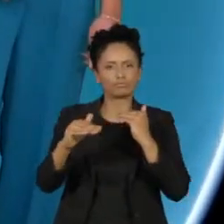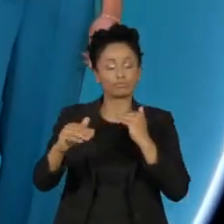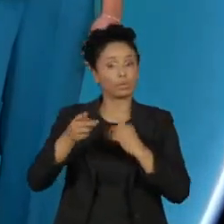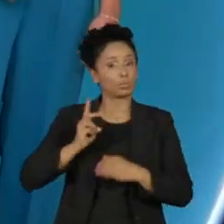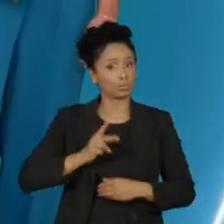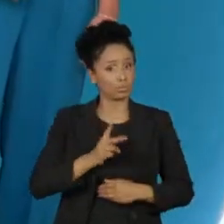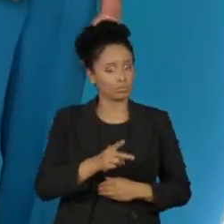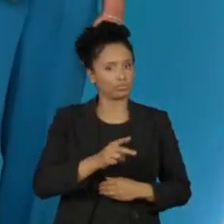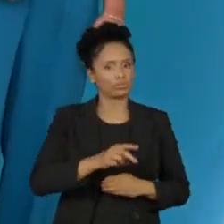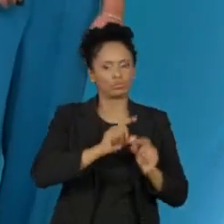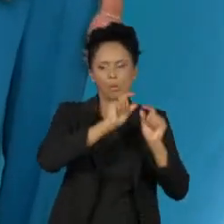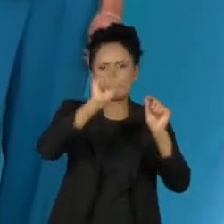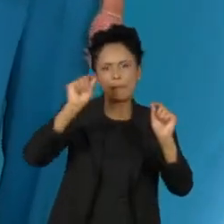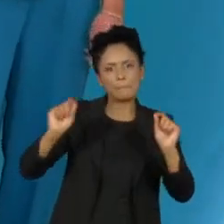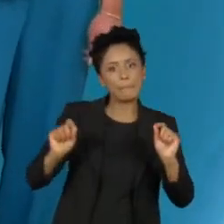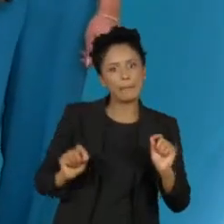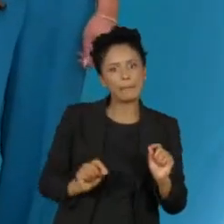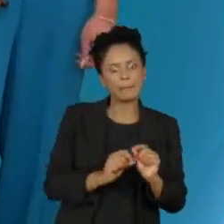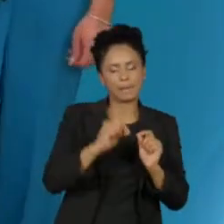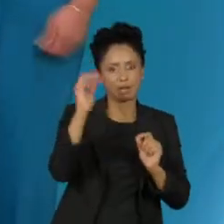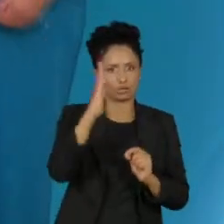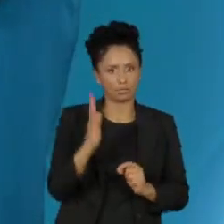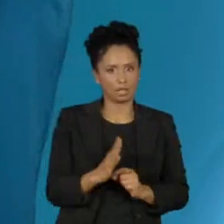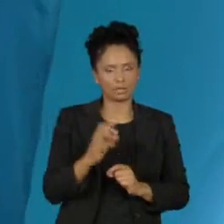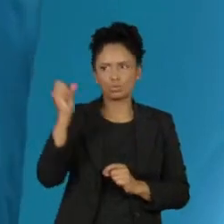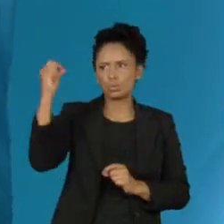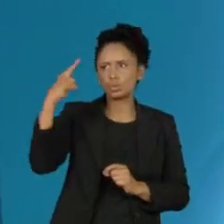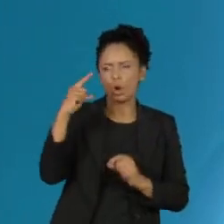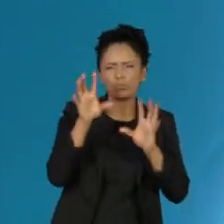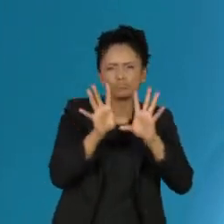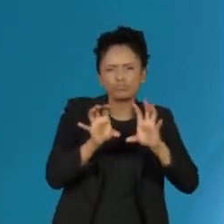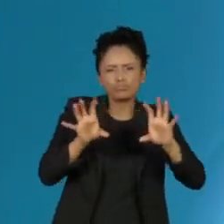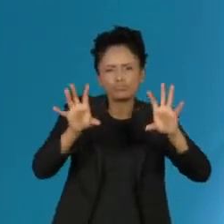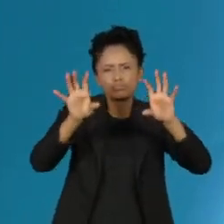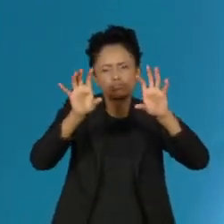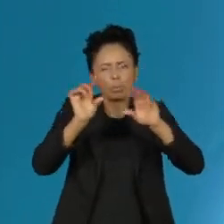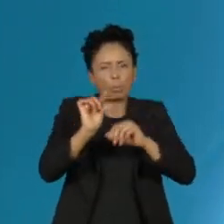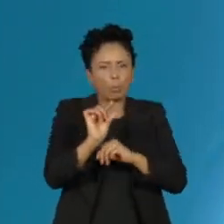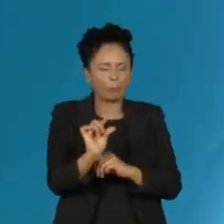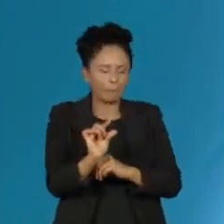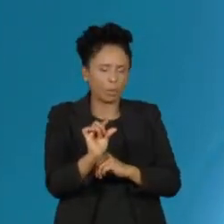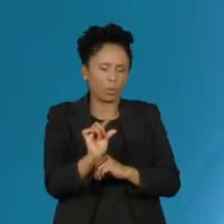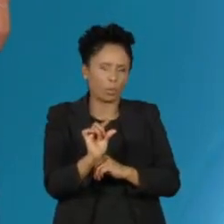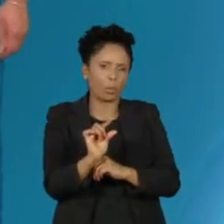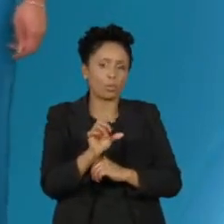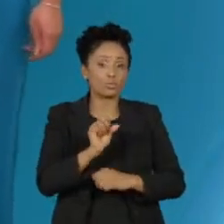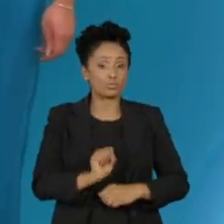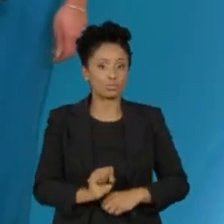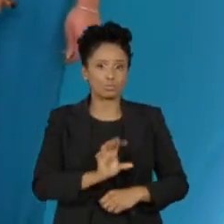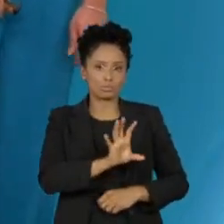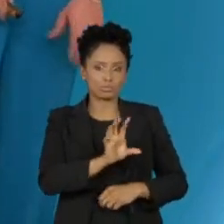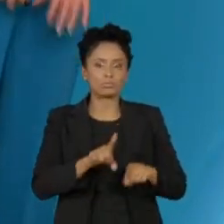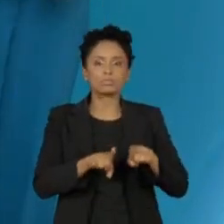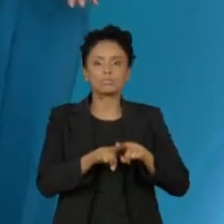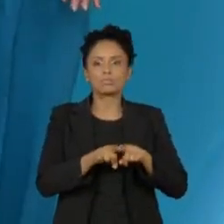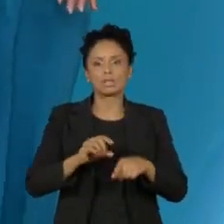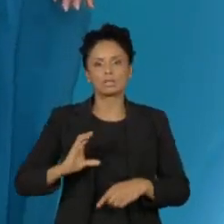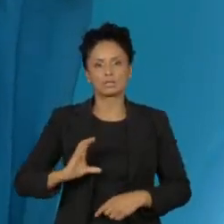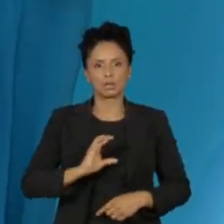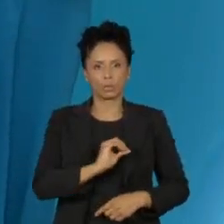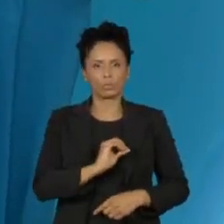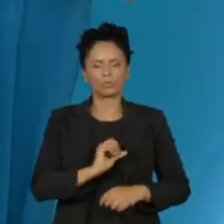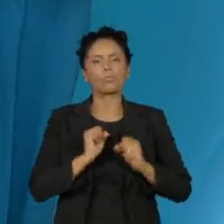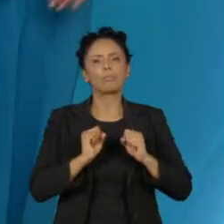Brasil. Hoje o sol predomina com pouca nebulosidade entre o sudeste e o centro-oeste. O amanhecer até pode começar com